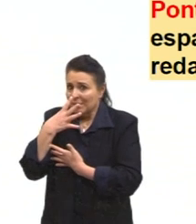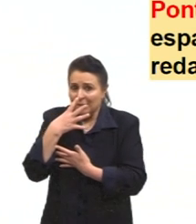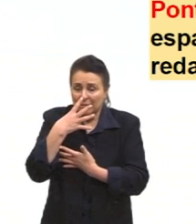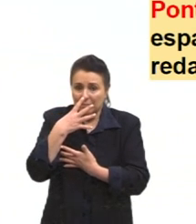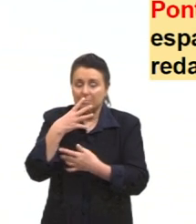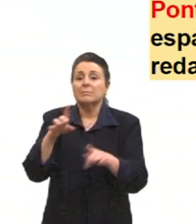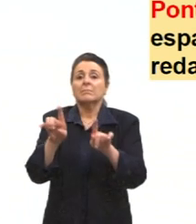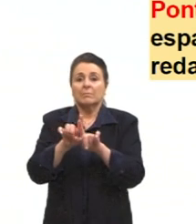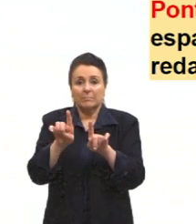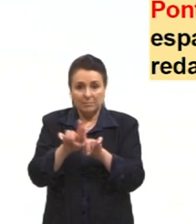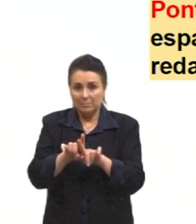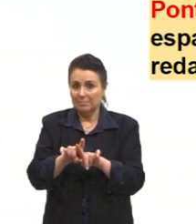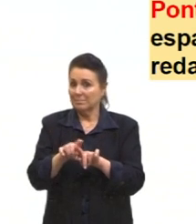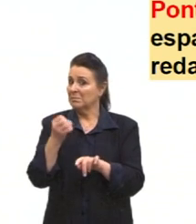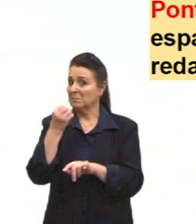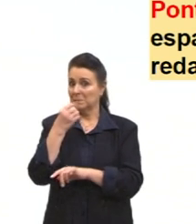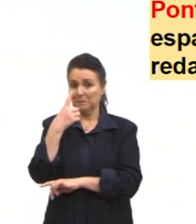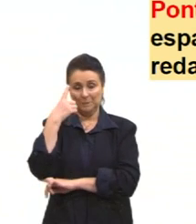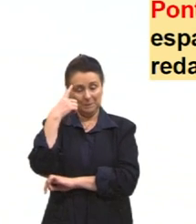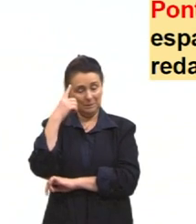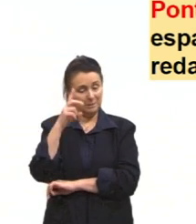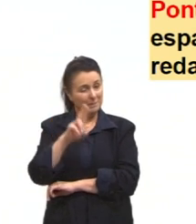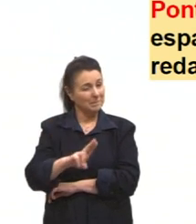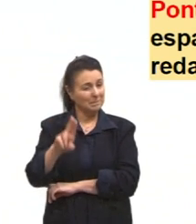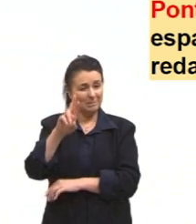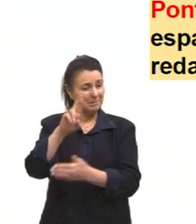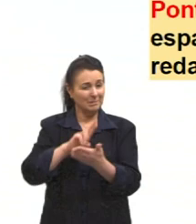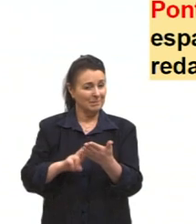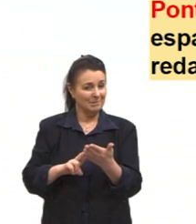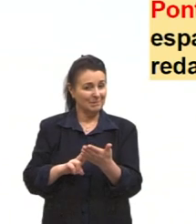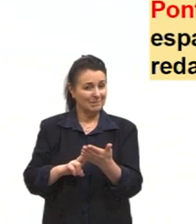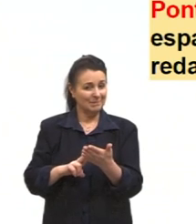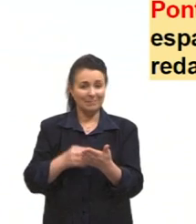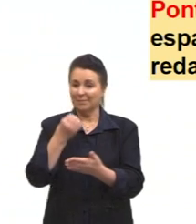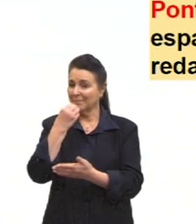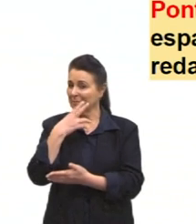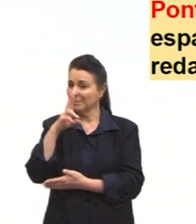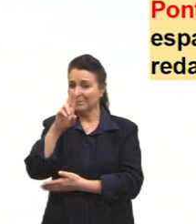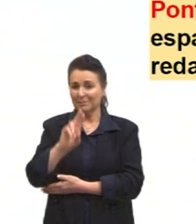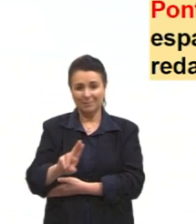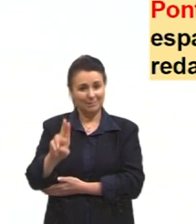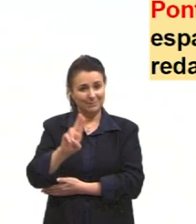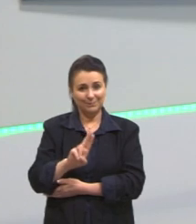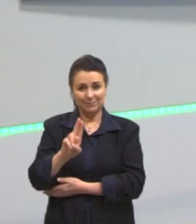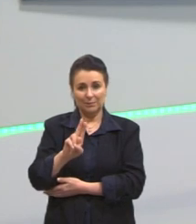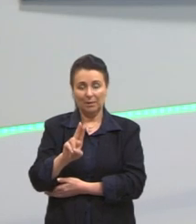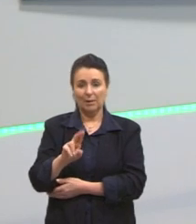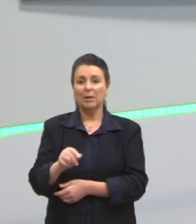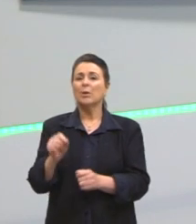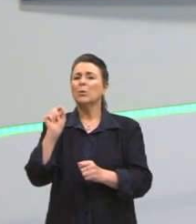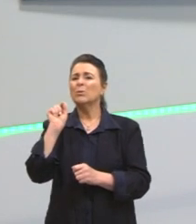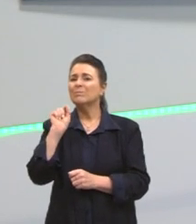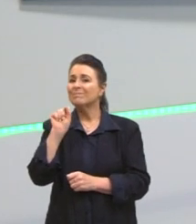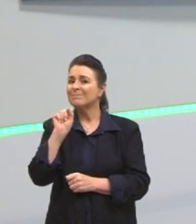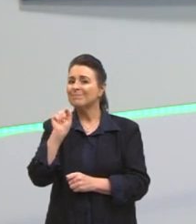também não é uma boa ideia para a redação. Então, como é prejudicial